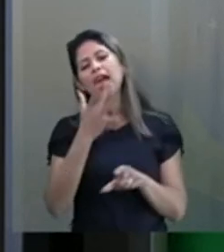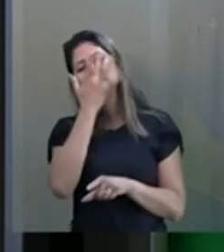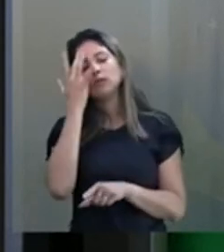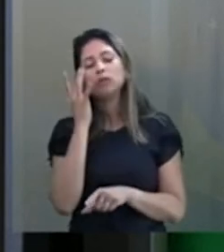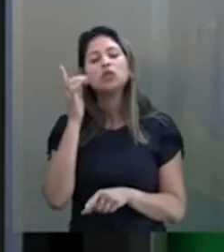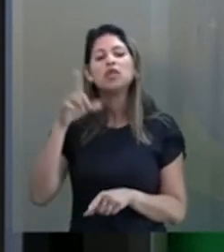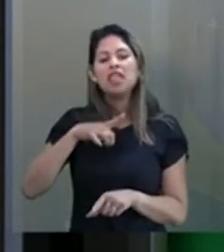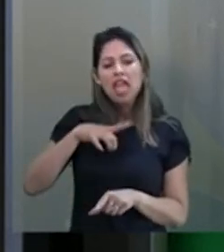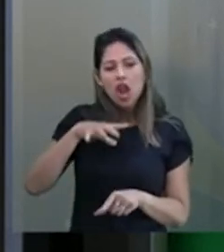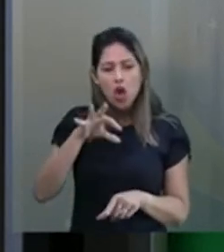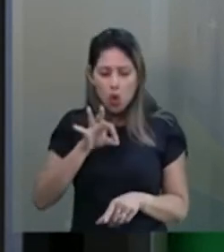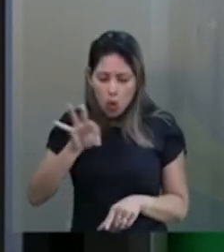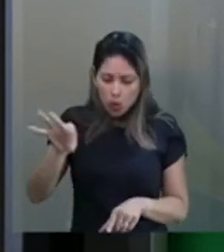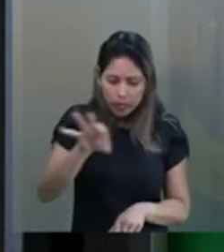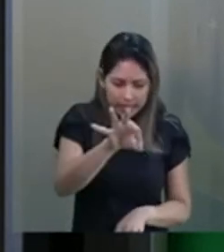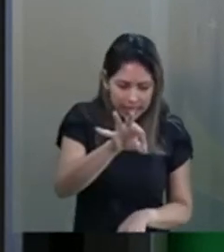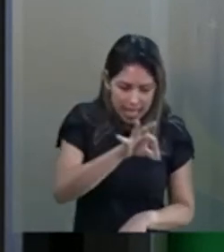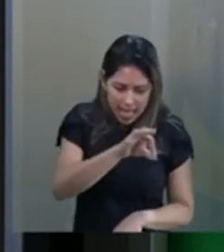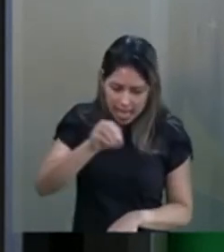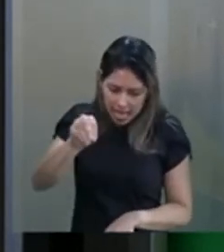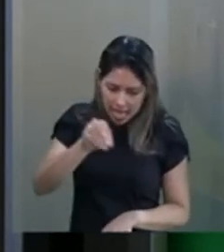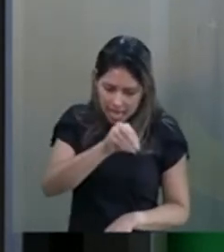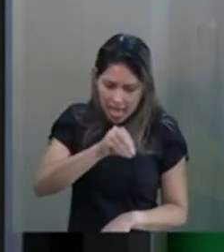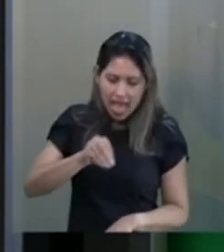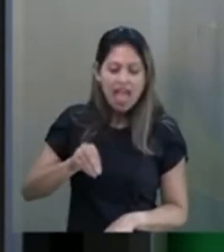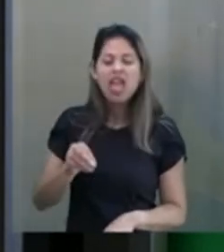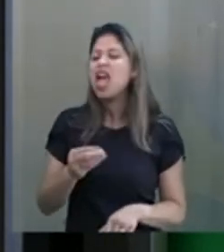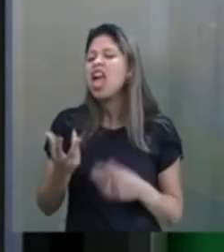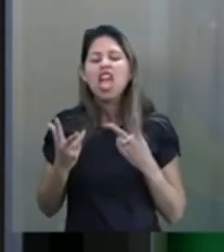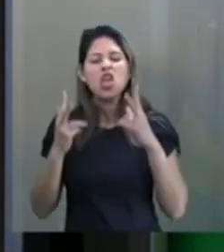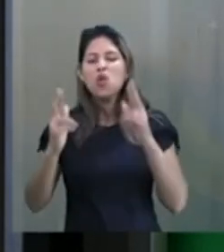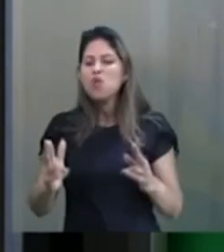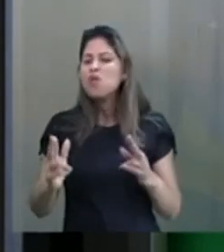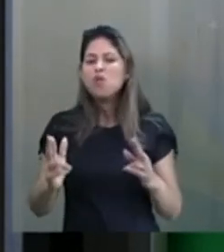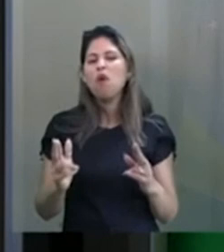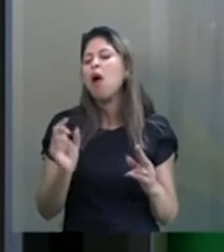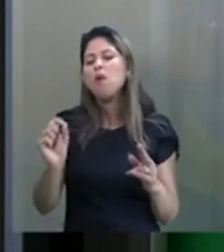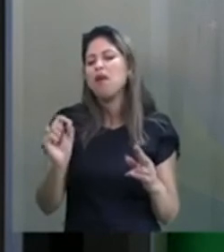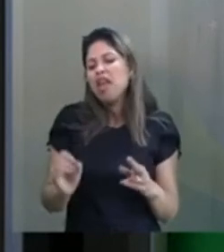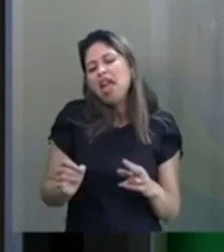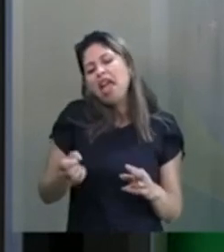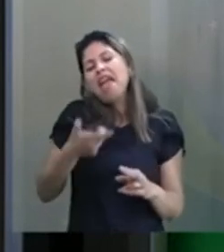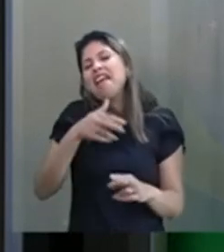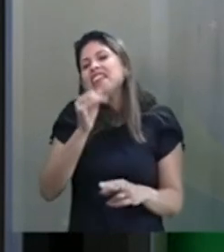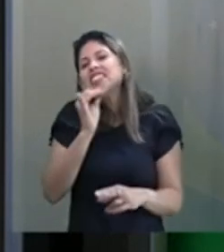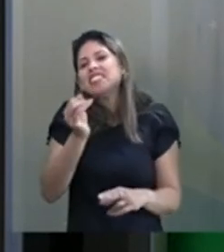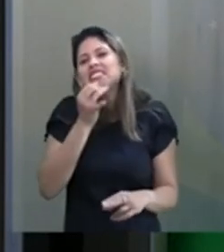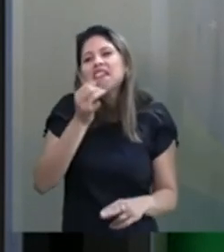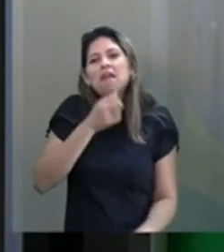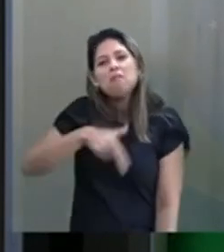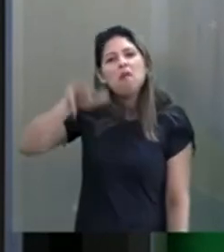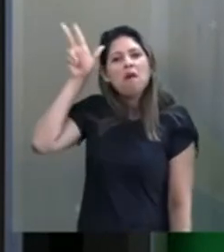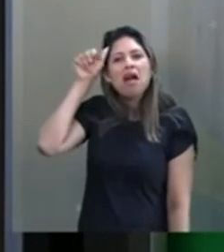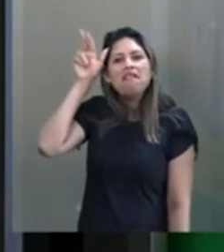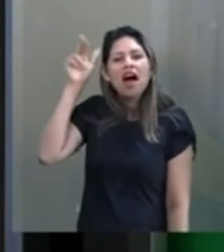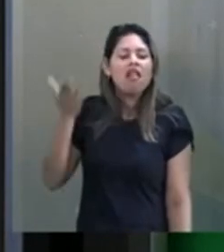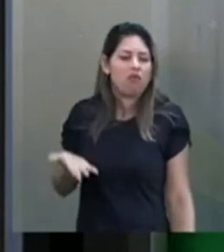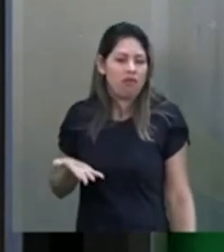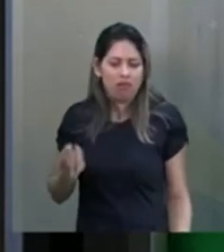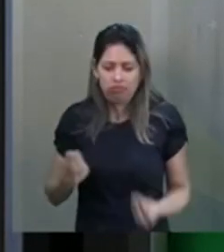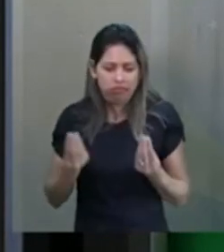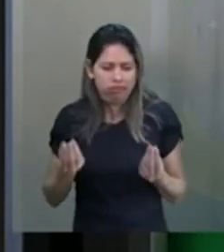E que ela pode movimentar as pessoas e a economia como se fosse um cavalo. Eu sei o que é melhor para o trabalhador, eu sei qual é,